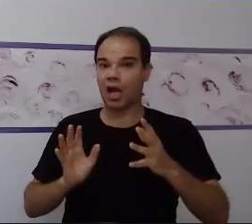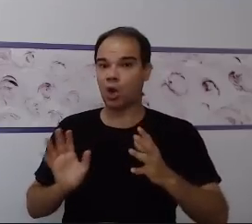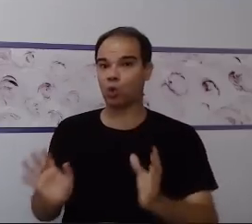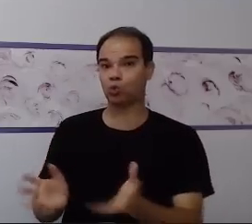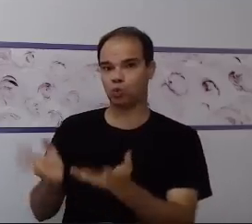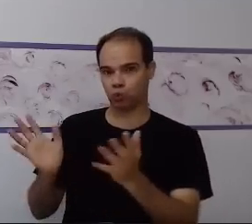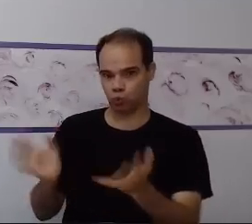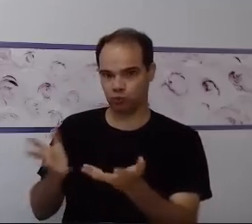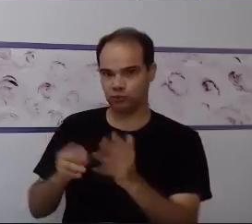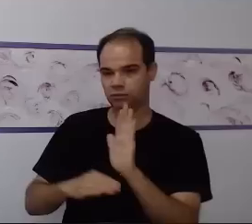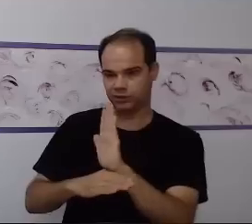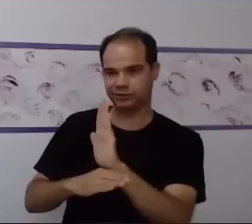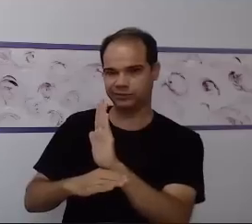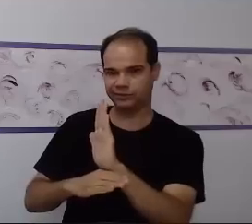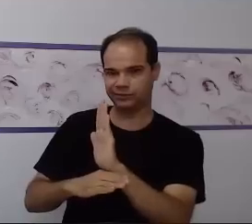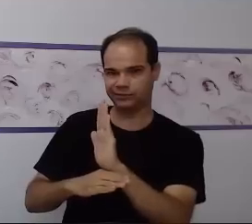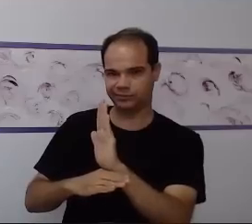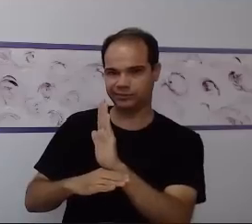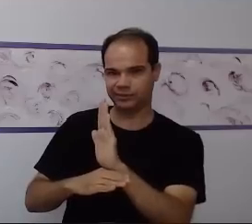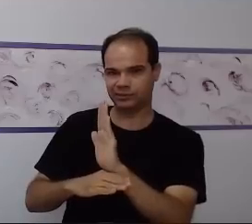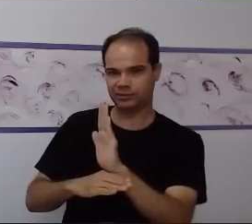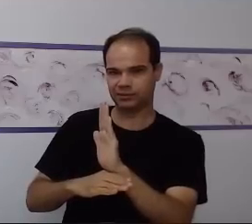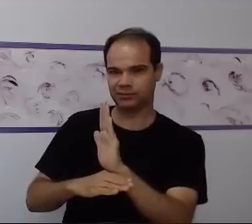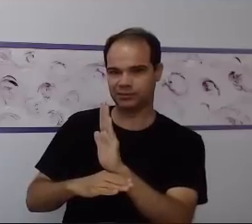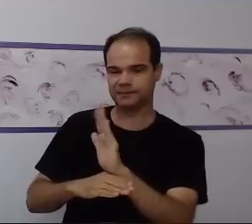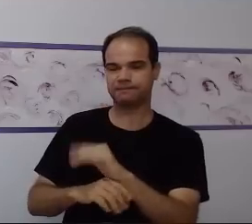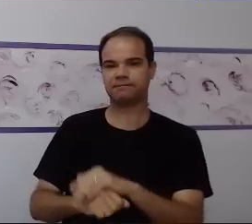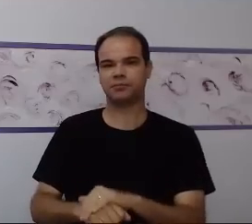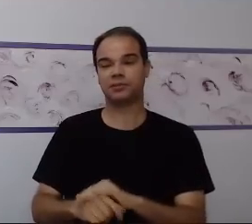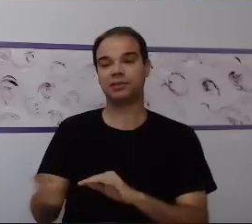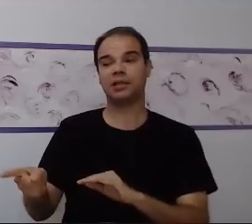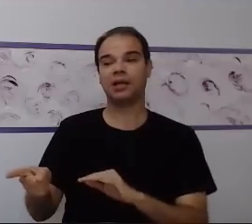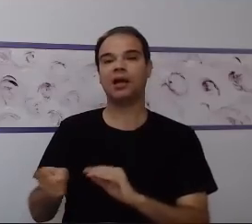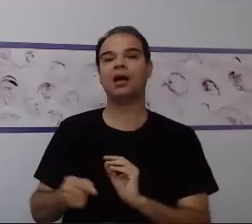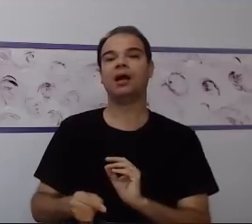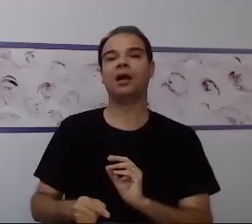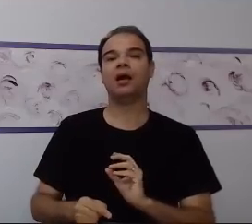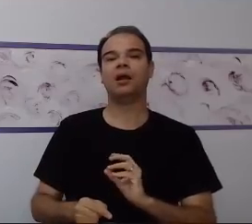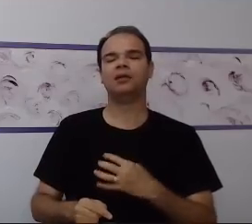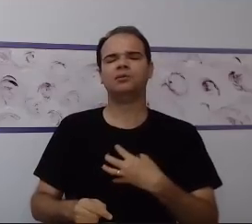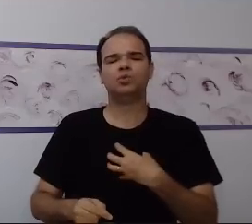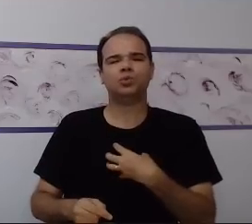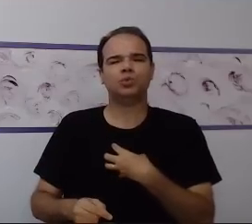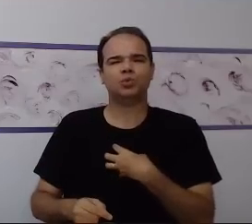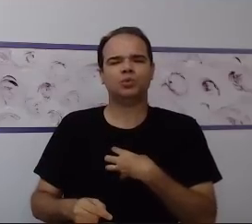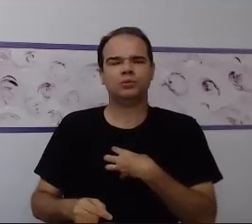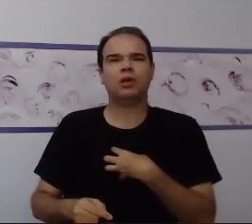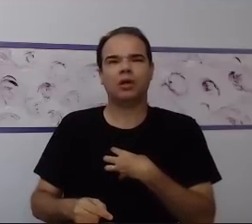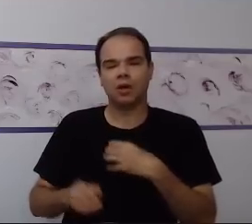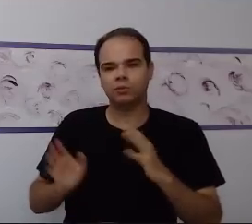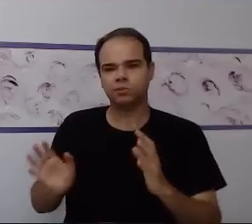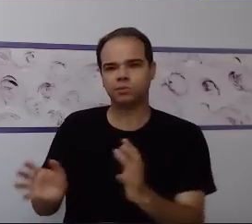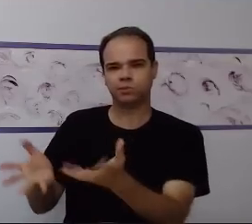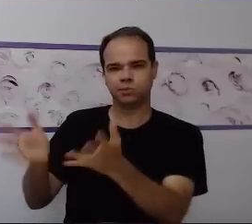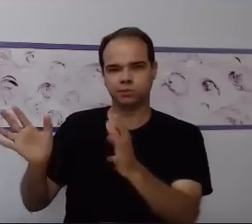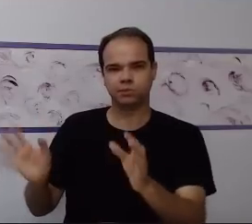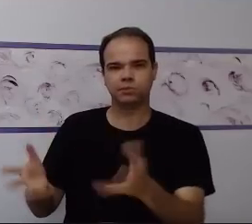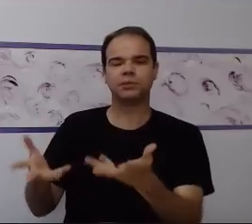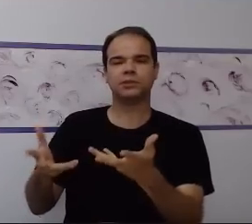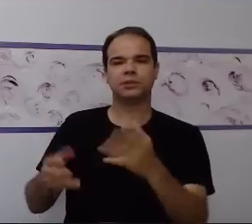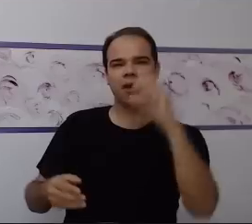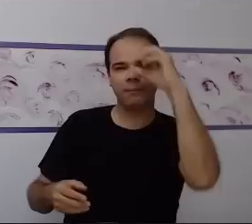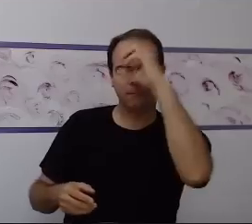habilidade dele, ele com certeza ele vai ser motivado a desenvolver